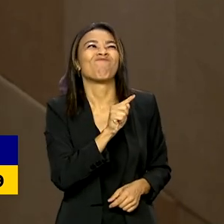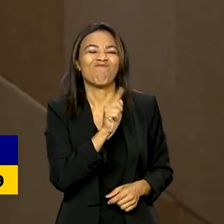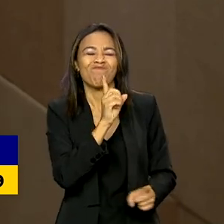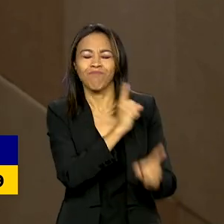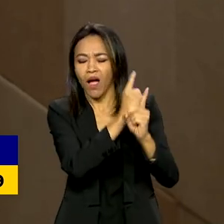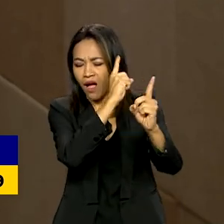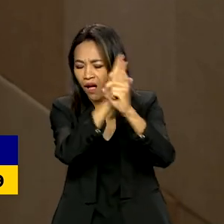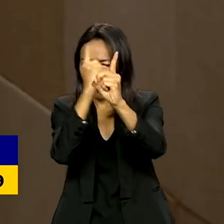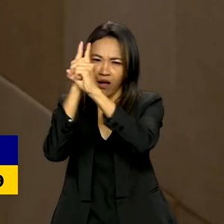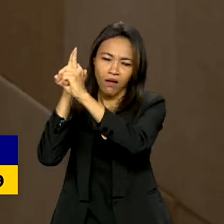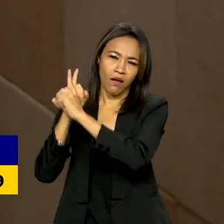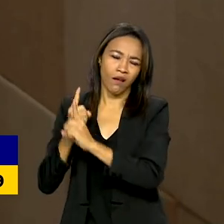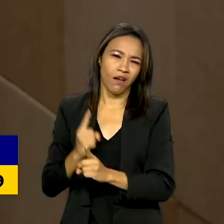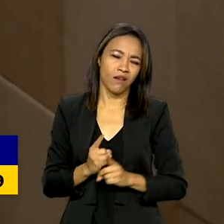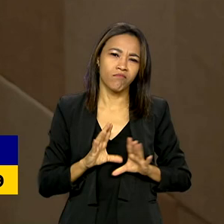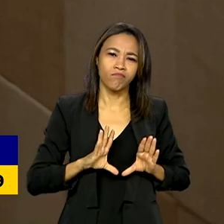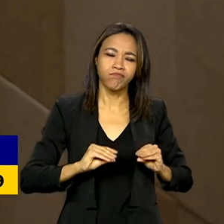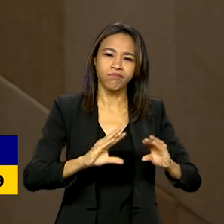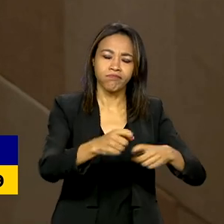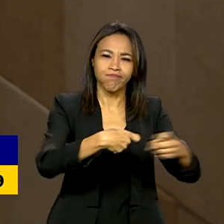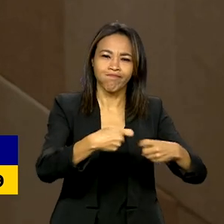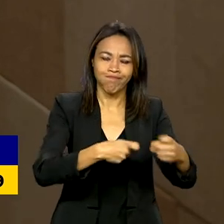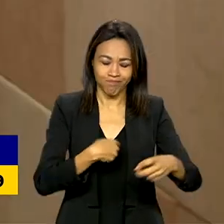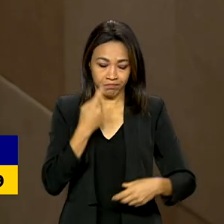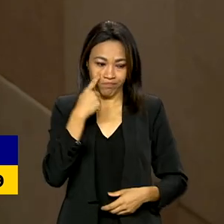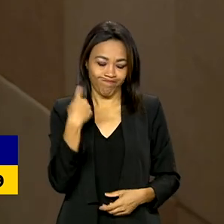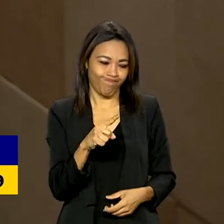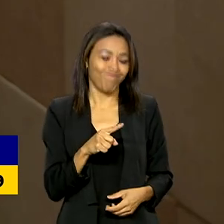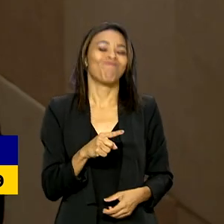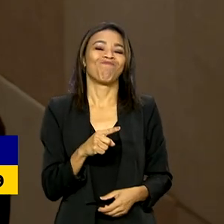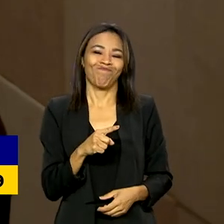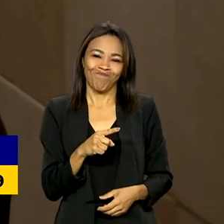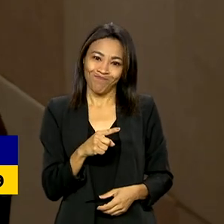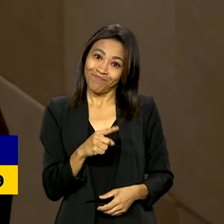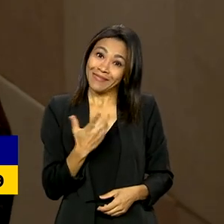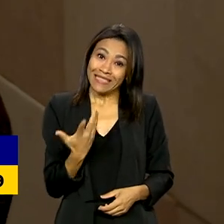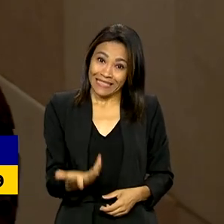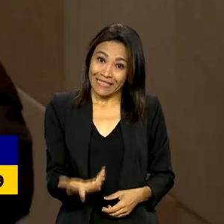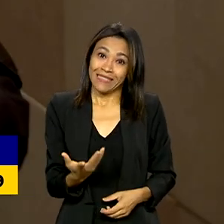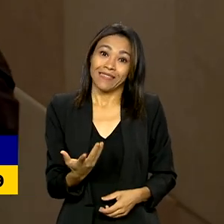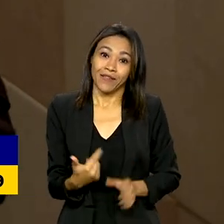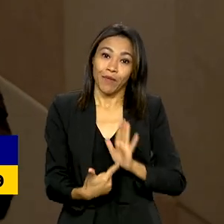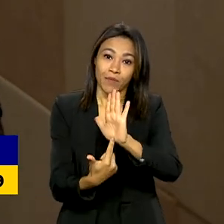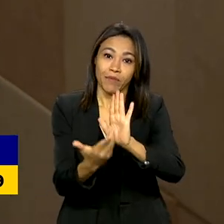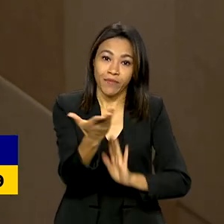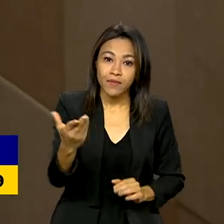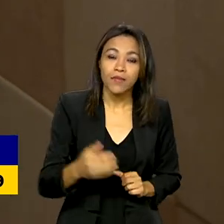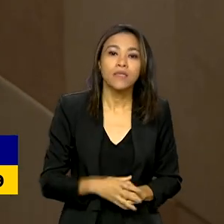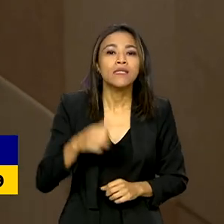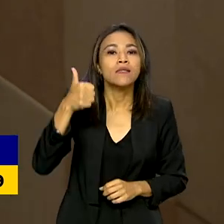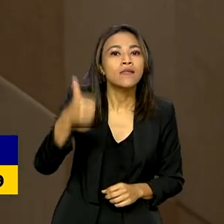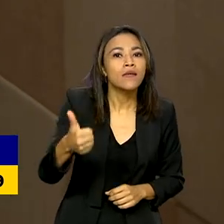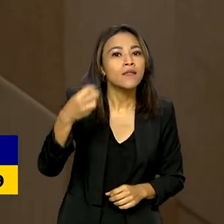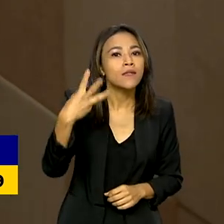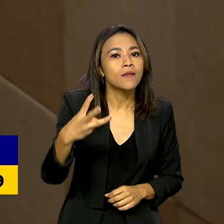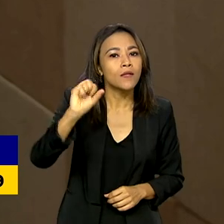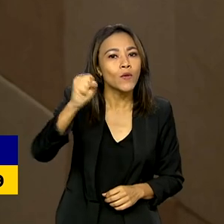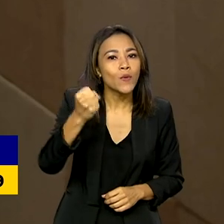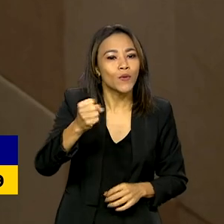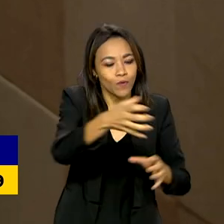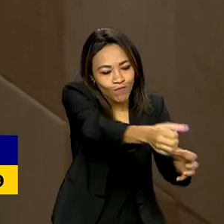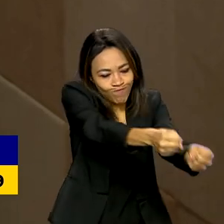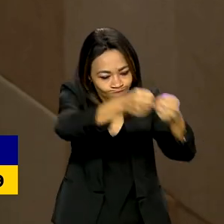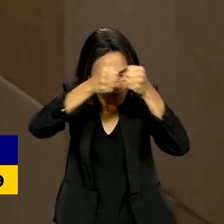sexual apenas 11 flagrantes. Mais um dado que eu gostaria de relevar, 138 resgates.